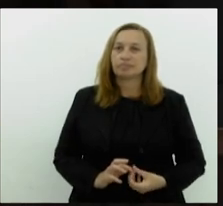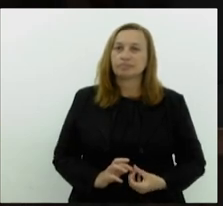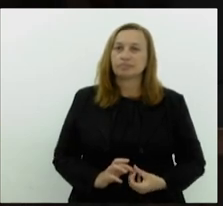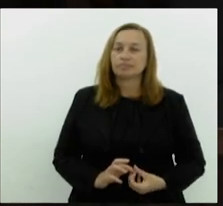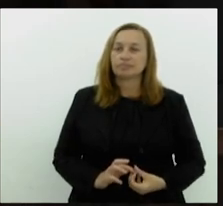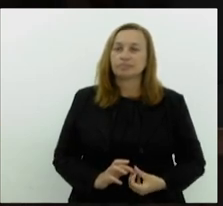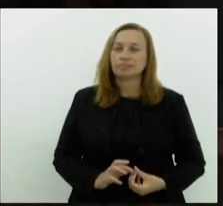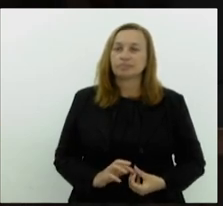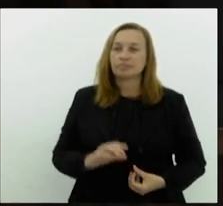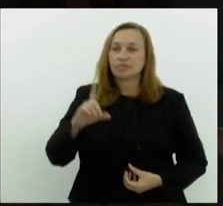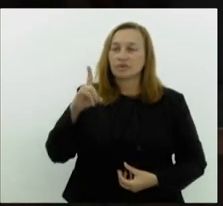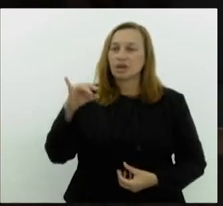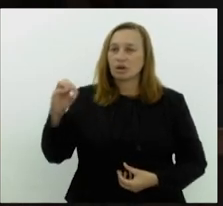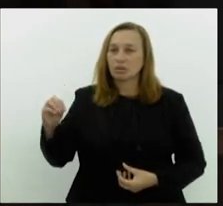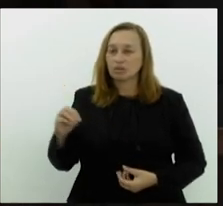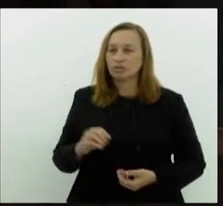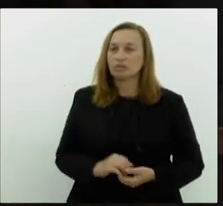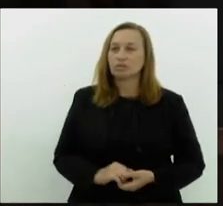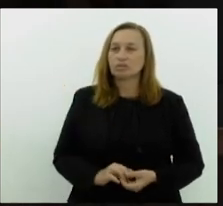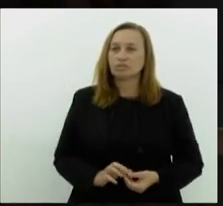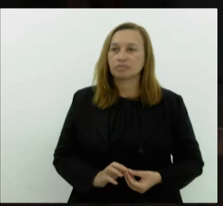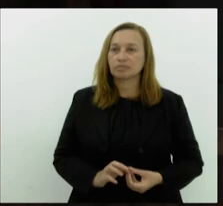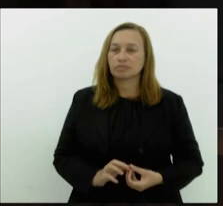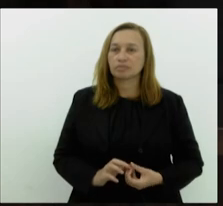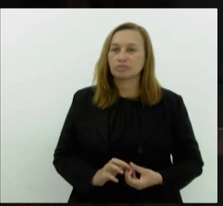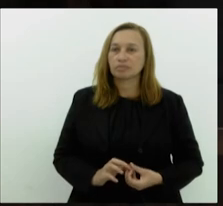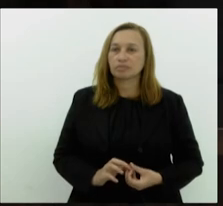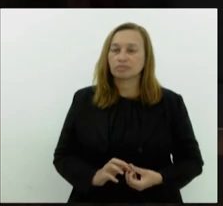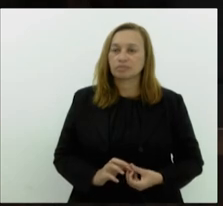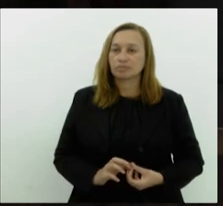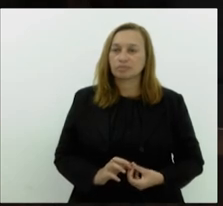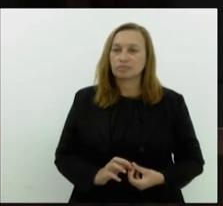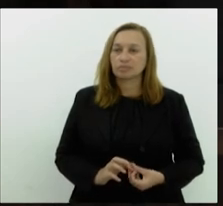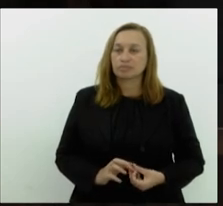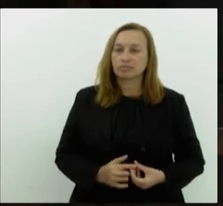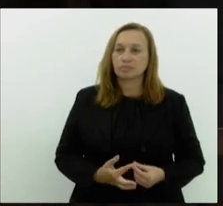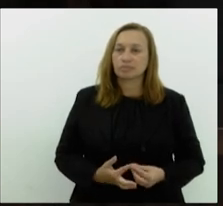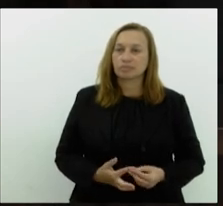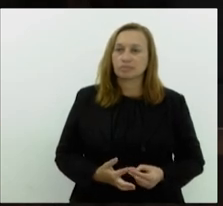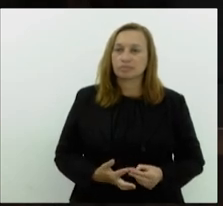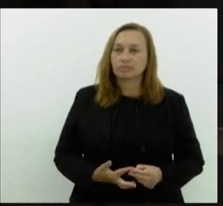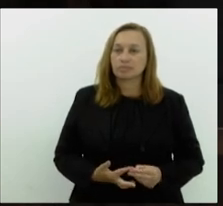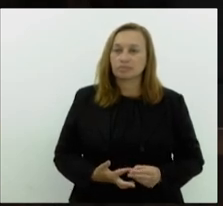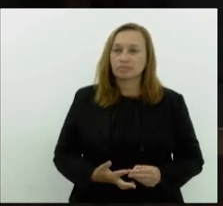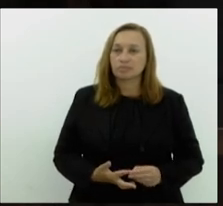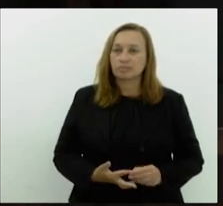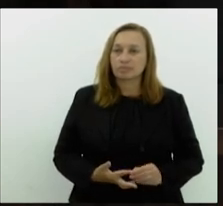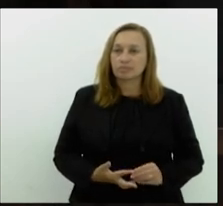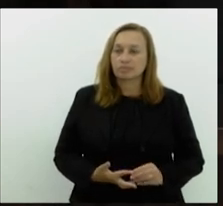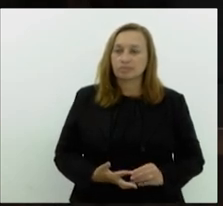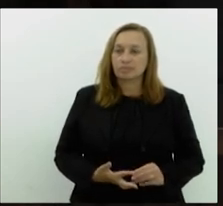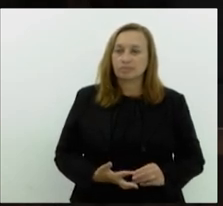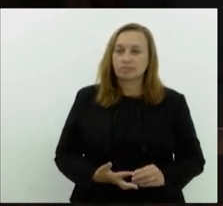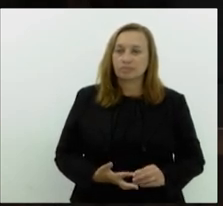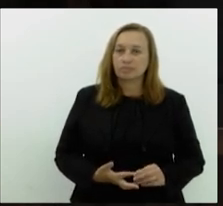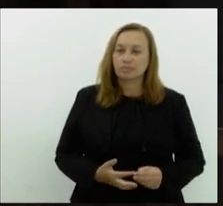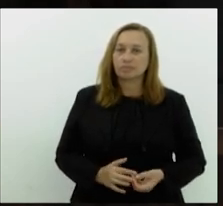Cláudio Caiado, nosso nobre. Aí, leutor não pode. É, está certo.